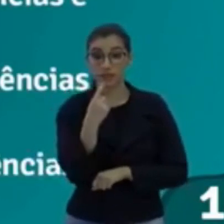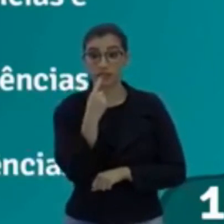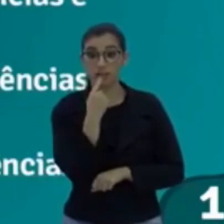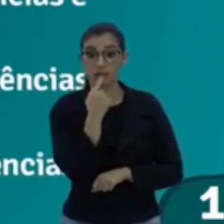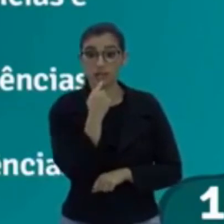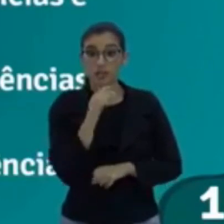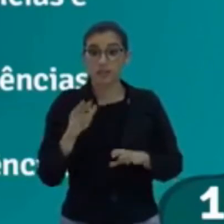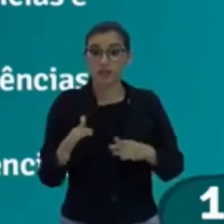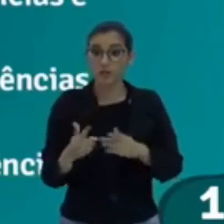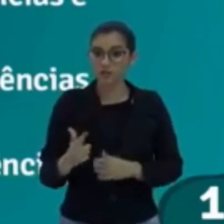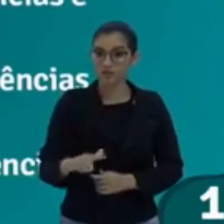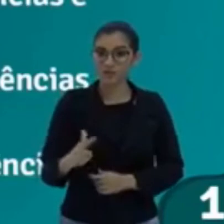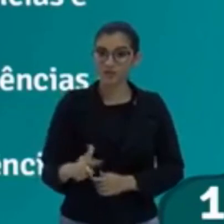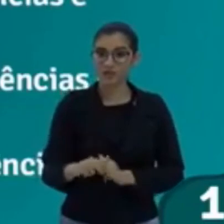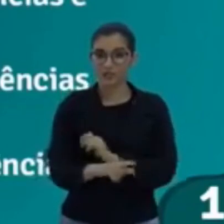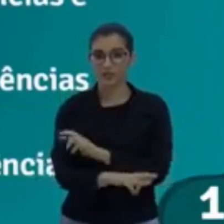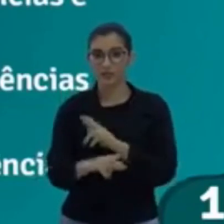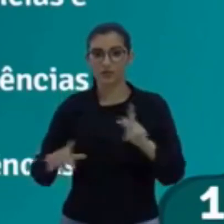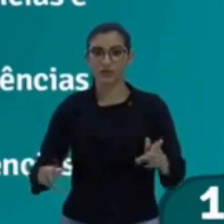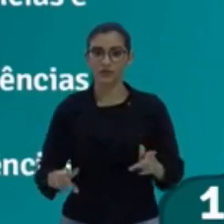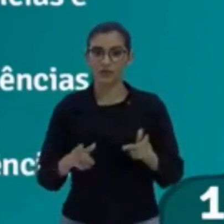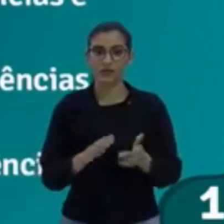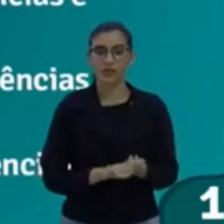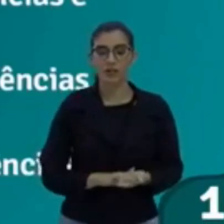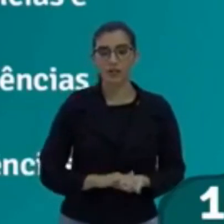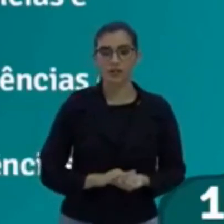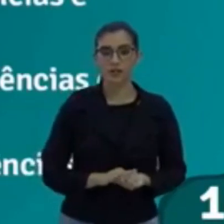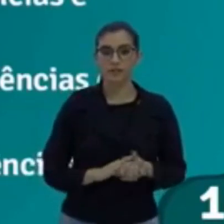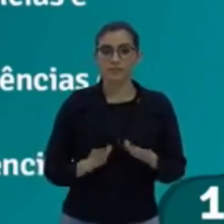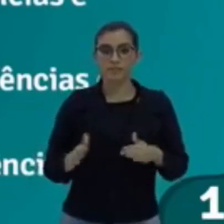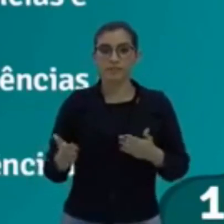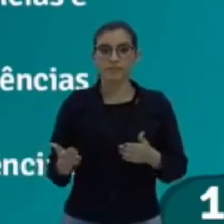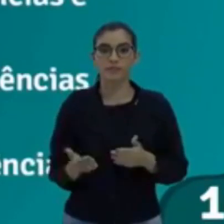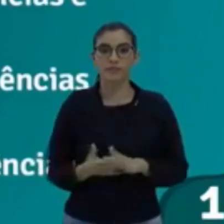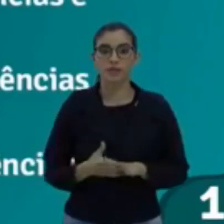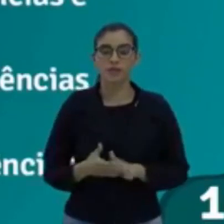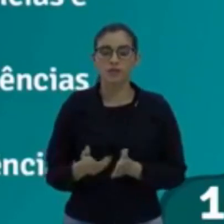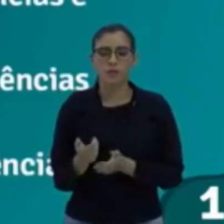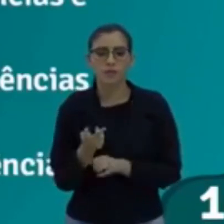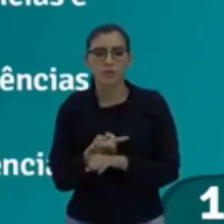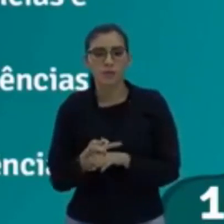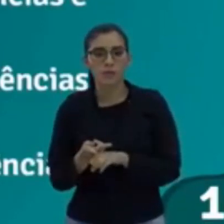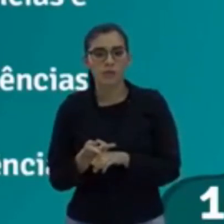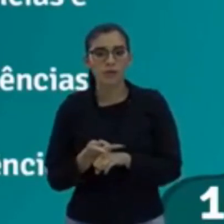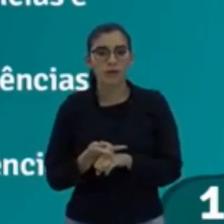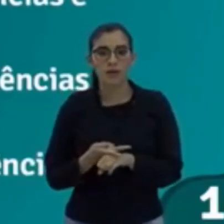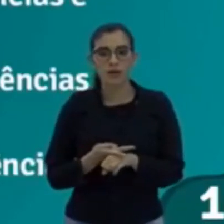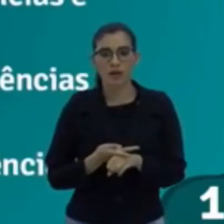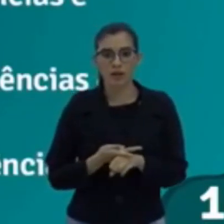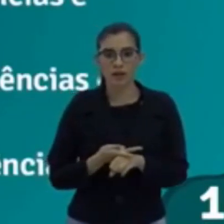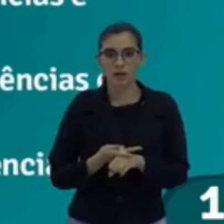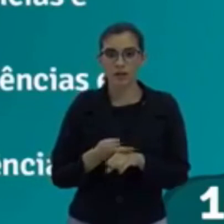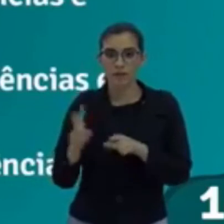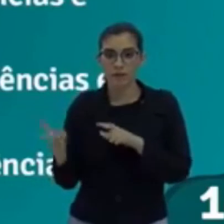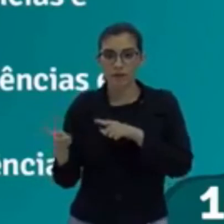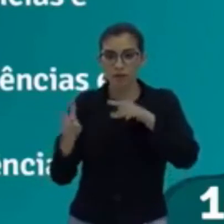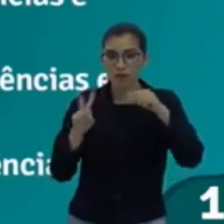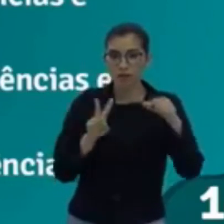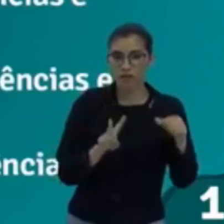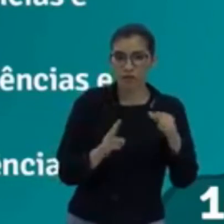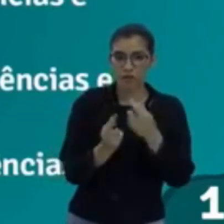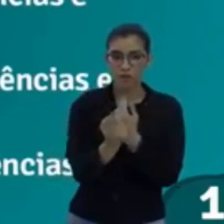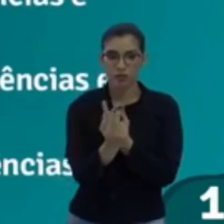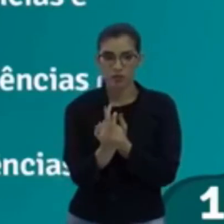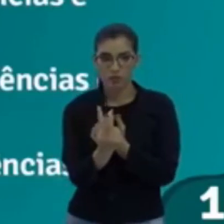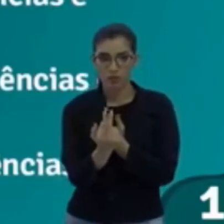a frequência delas é diferente. Então, eu vou procurar aqui, ó, a velocidade é igual e